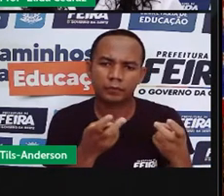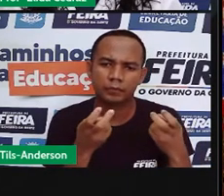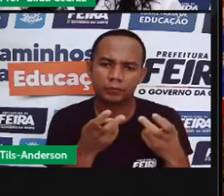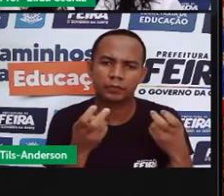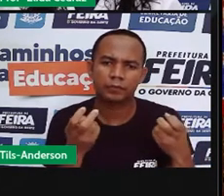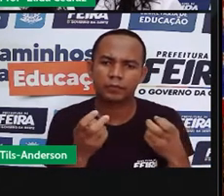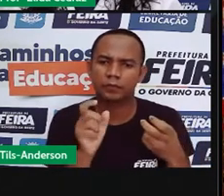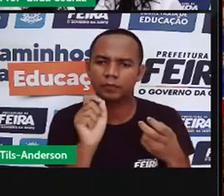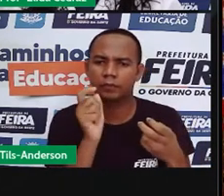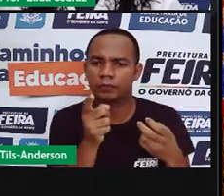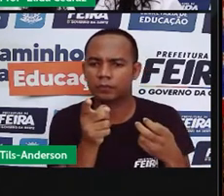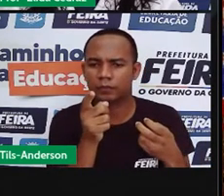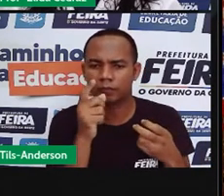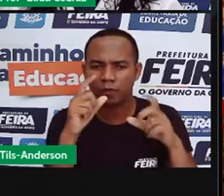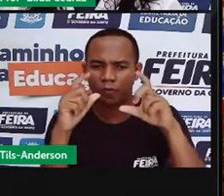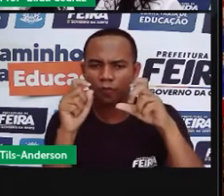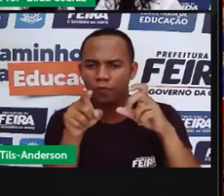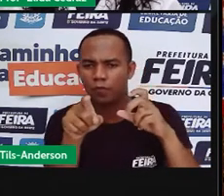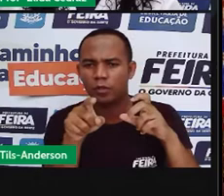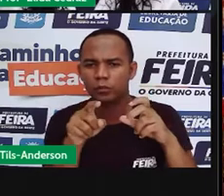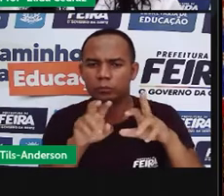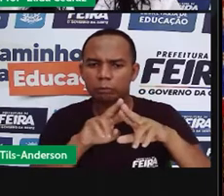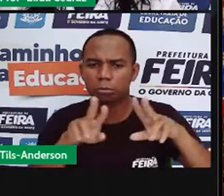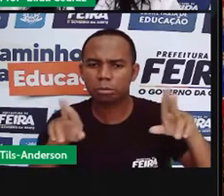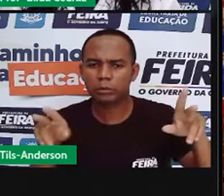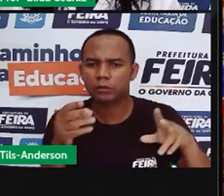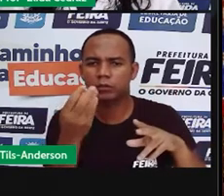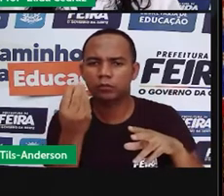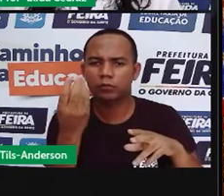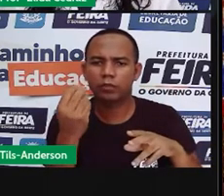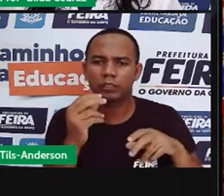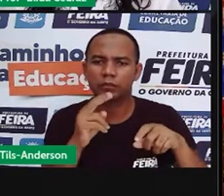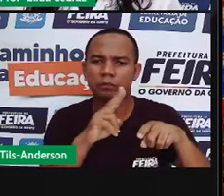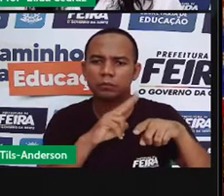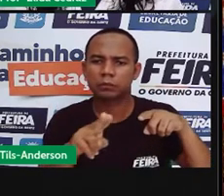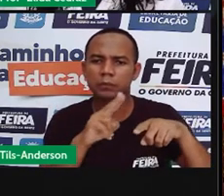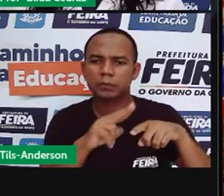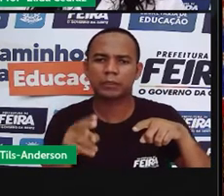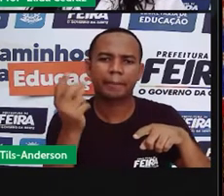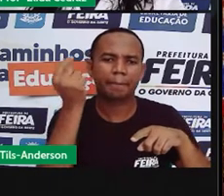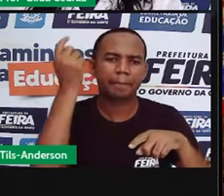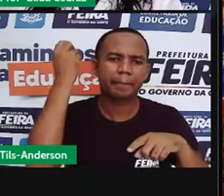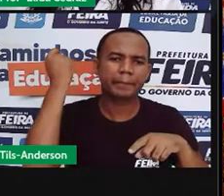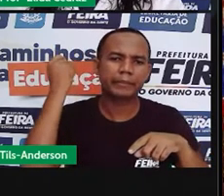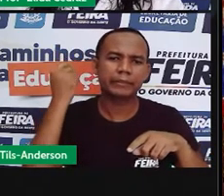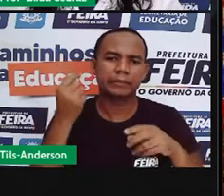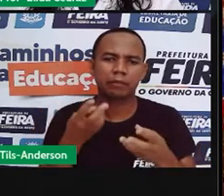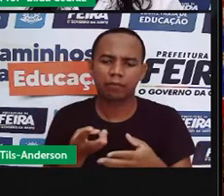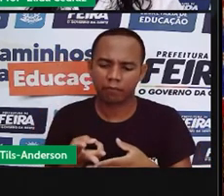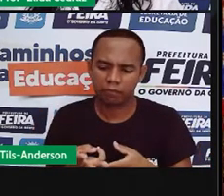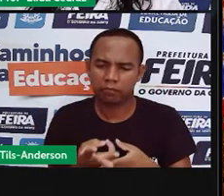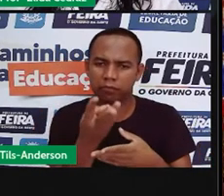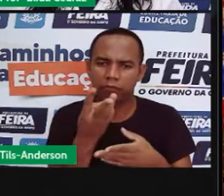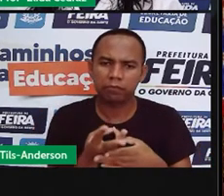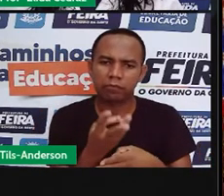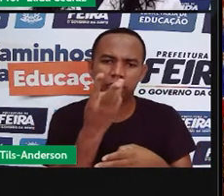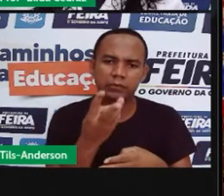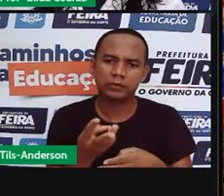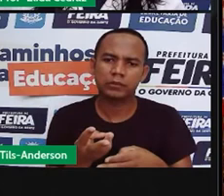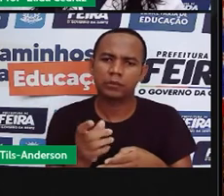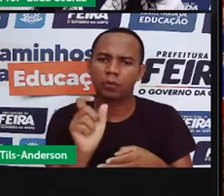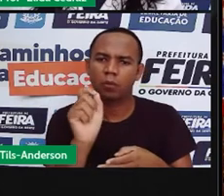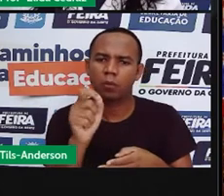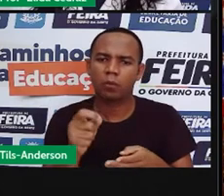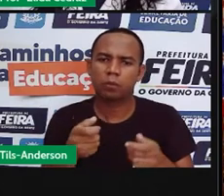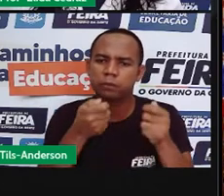ferramentas agrícolas bem antigas. Você conhece alguma delas? Você